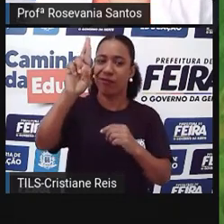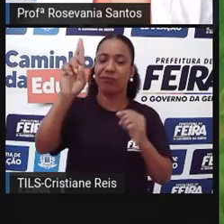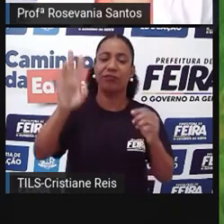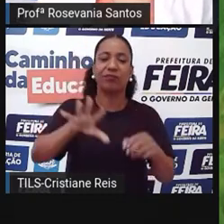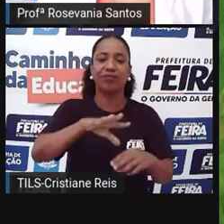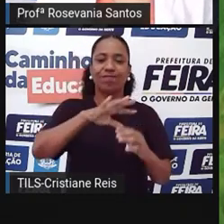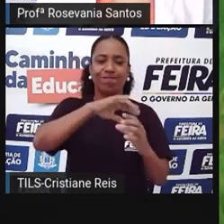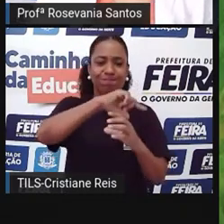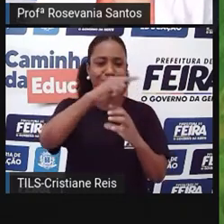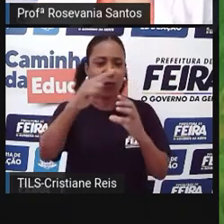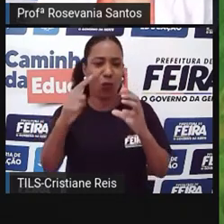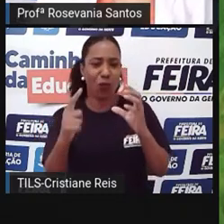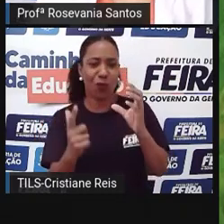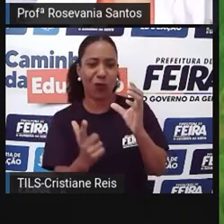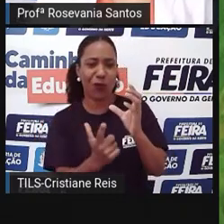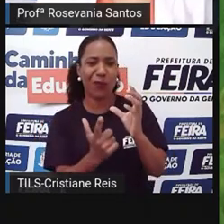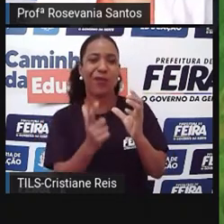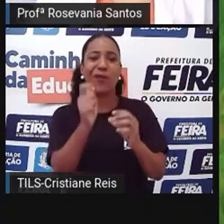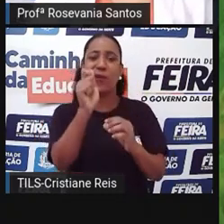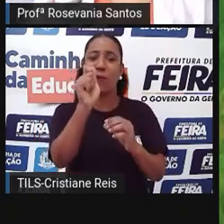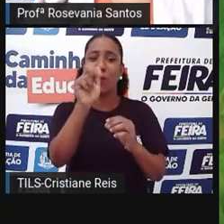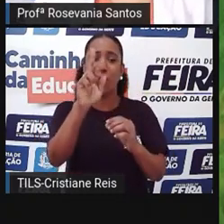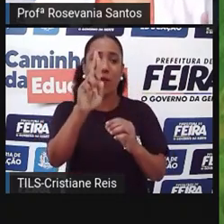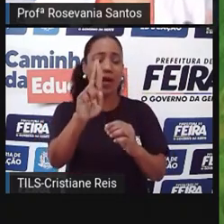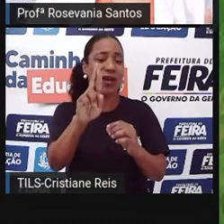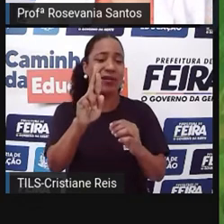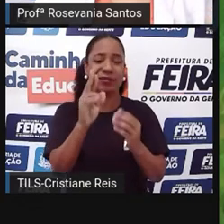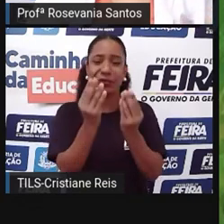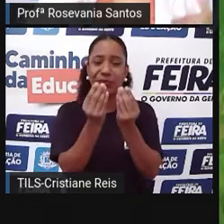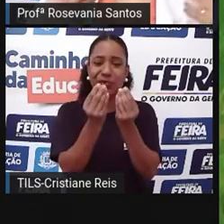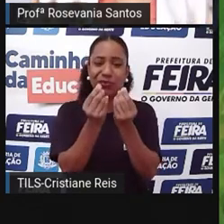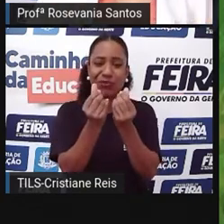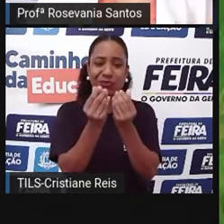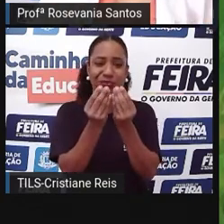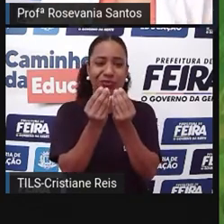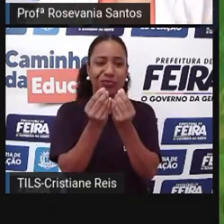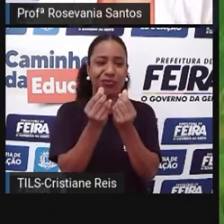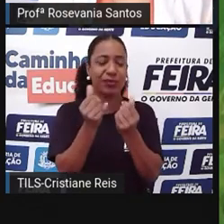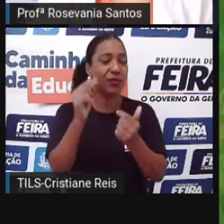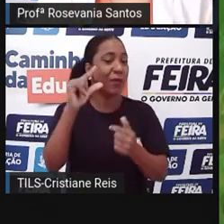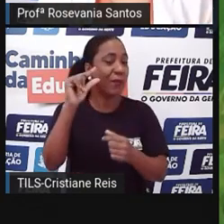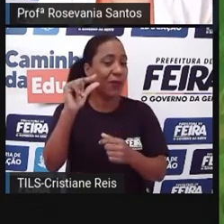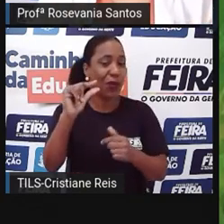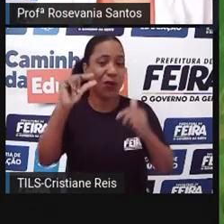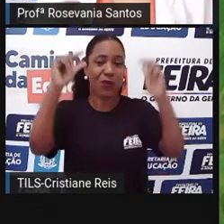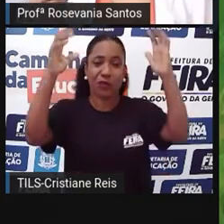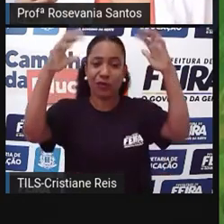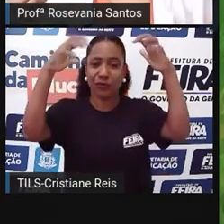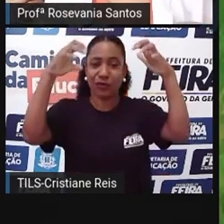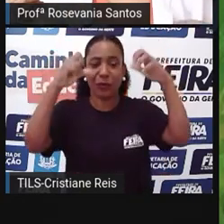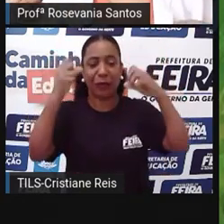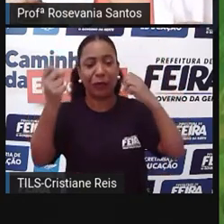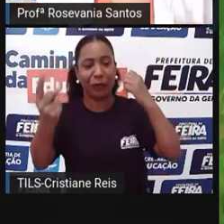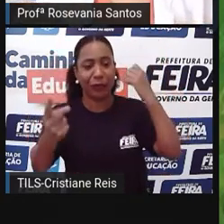no continente, né, a baixa umidade do ar, a falta de formação, né, dessas nuvens, as nuvens,